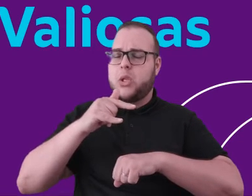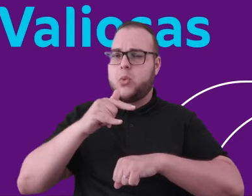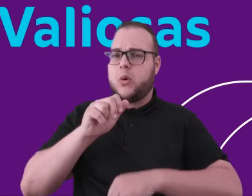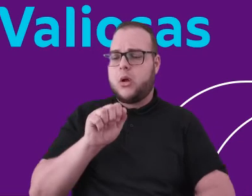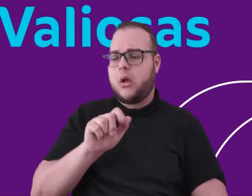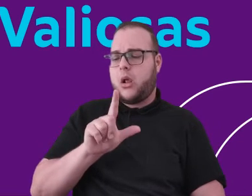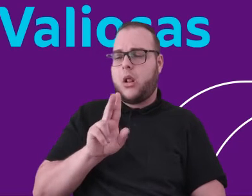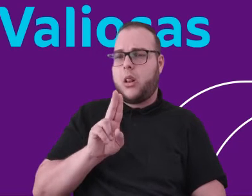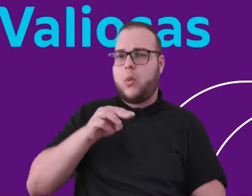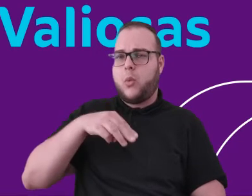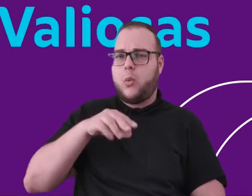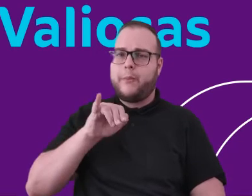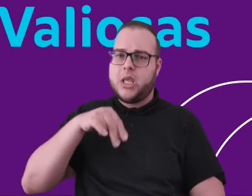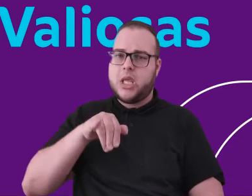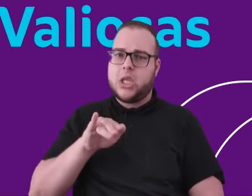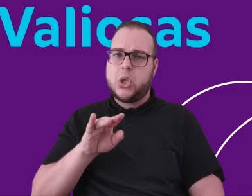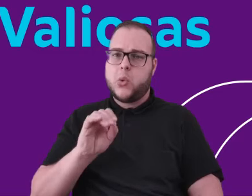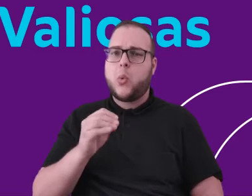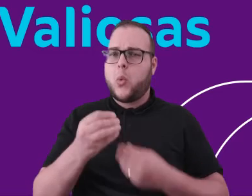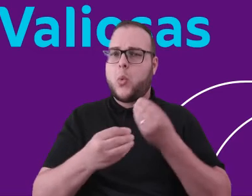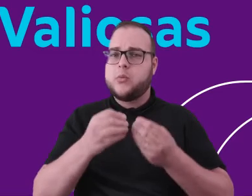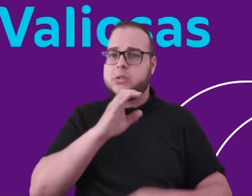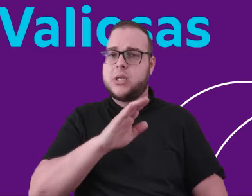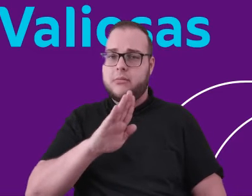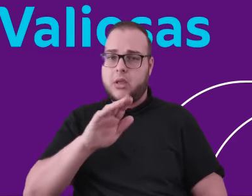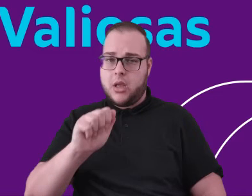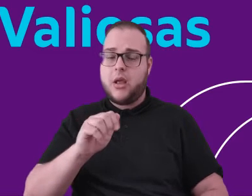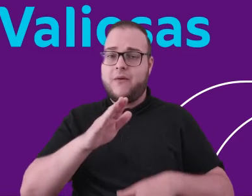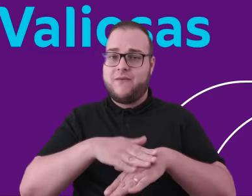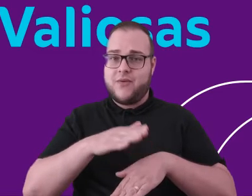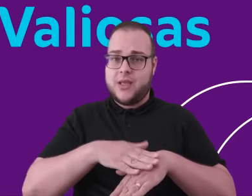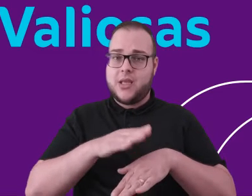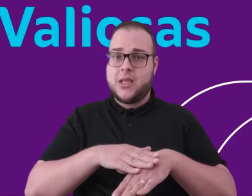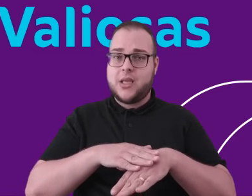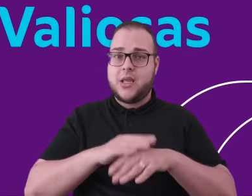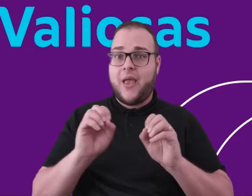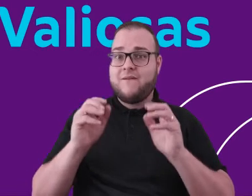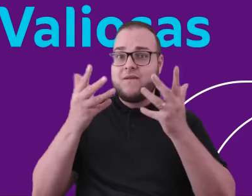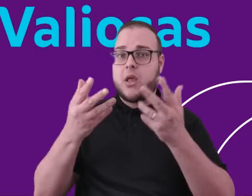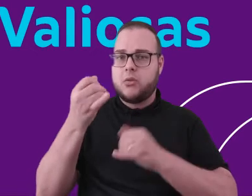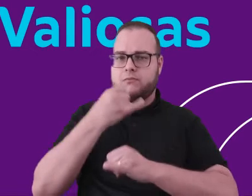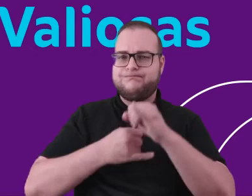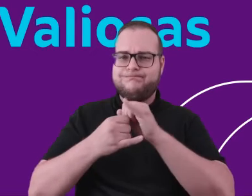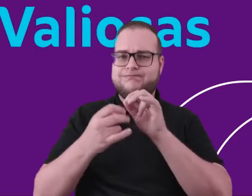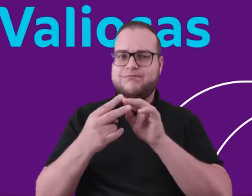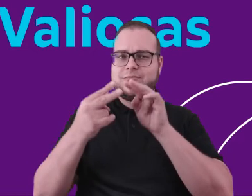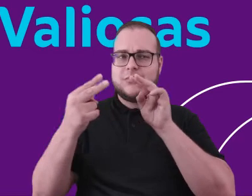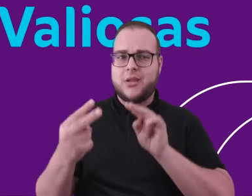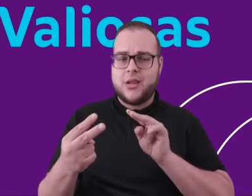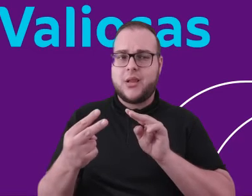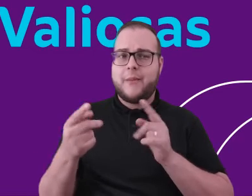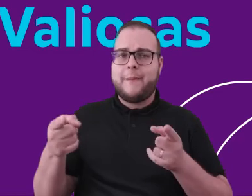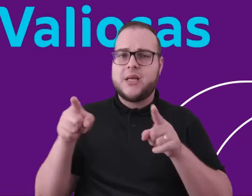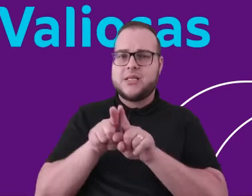sobre esses assuntos, a CBA realizou o evento online Parcerias Valiosas 2021, direcionada aos nossos